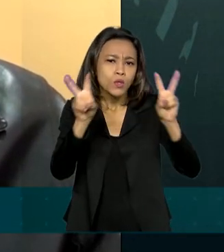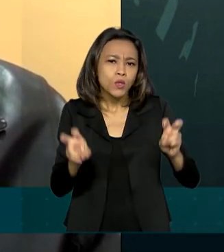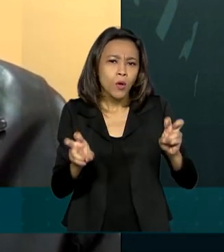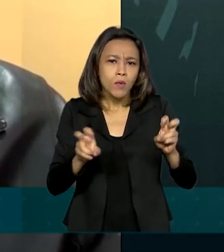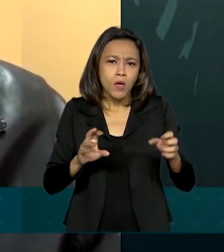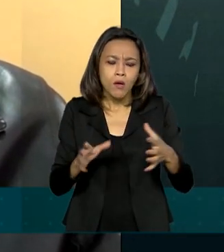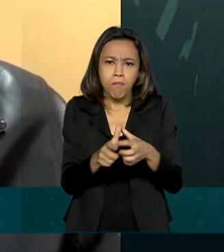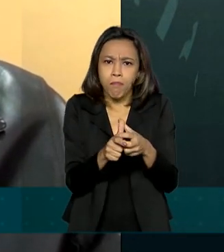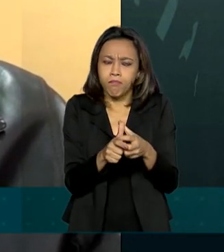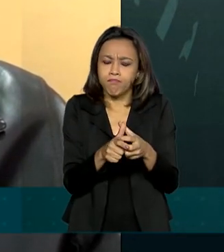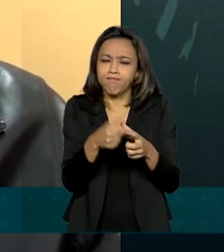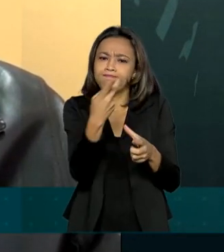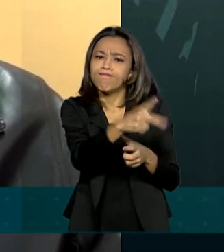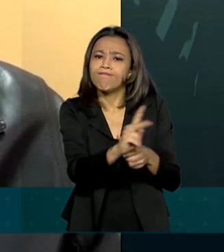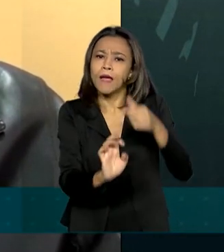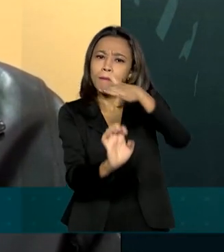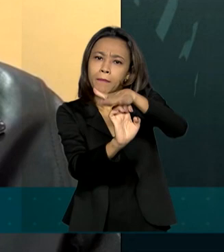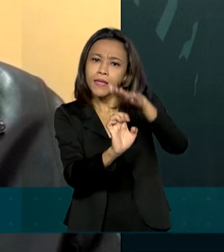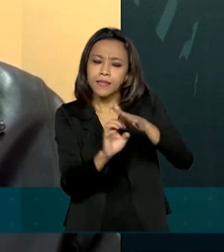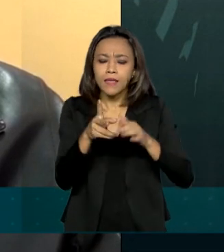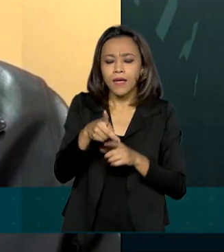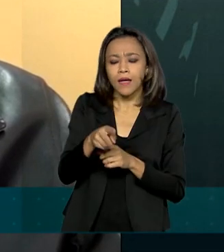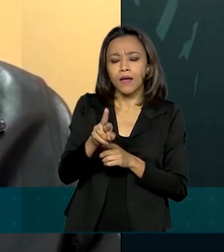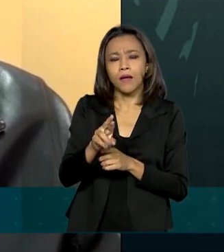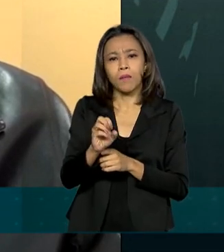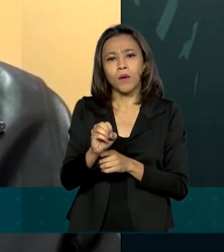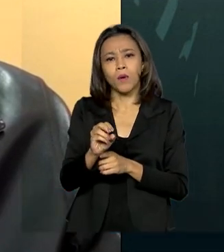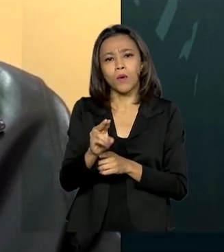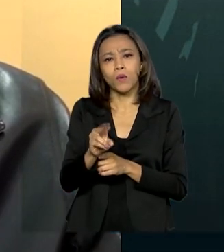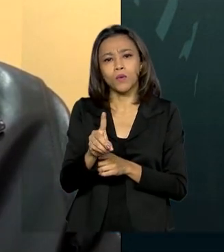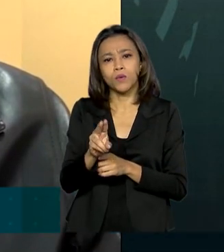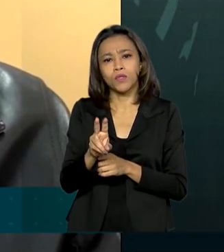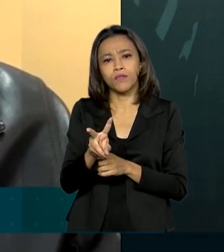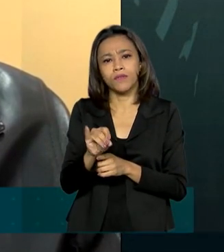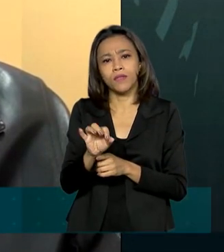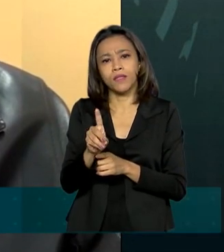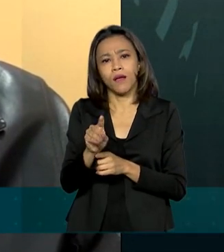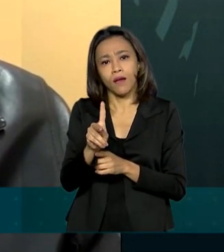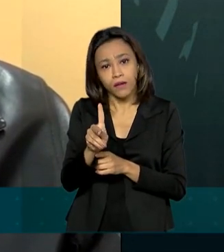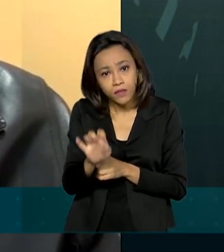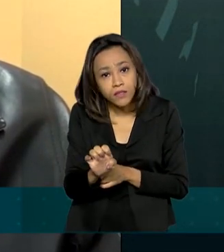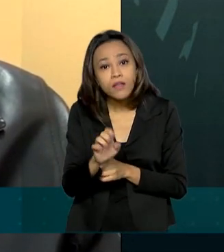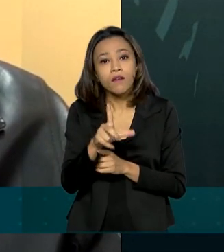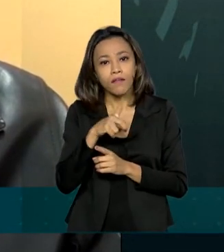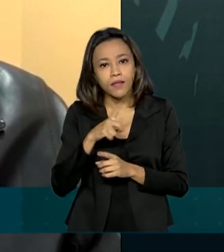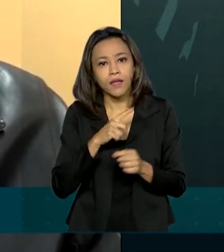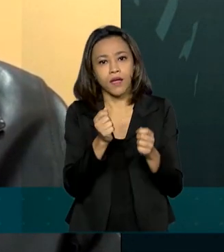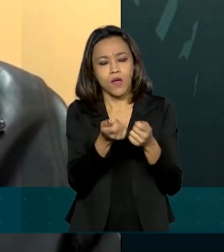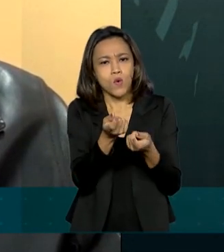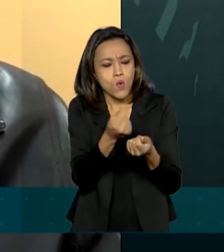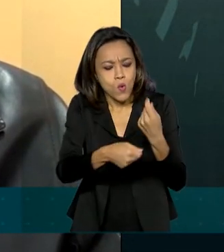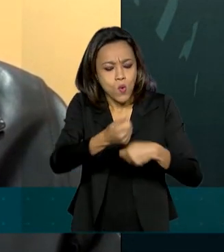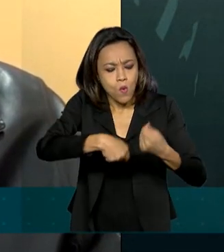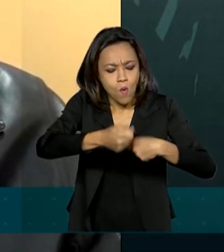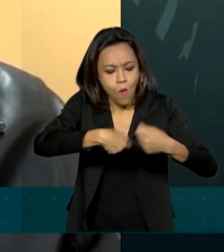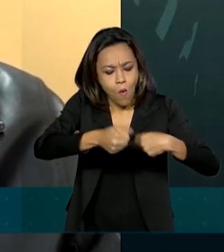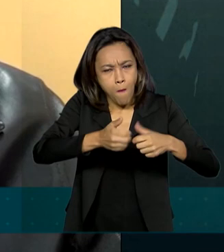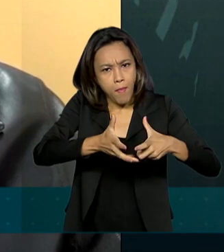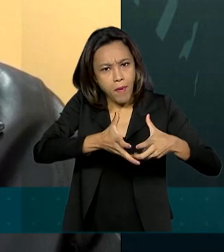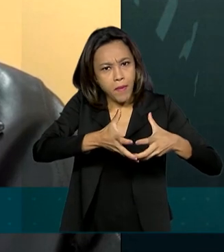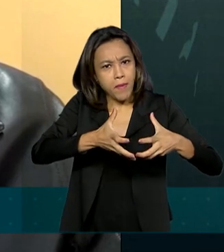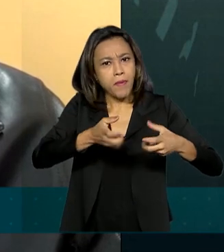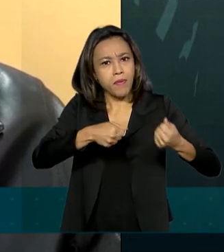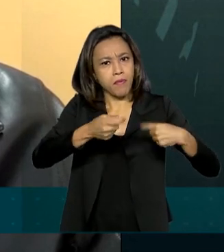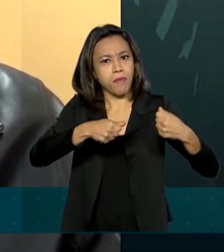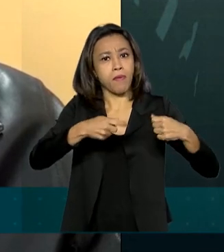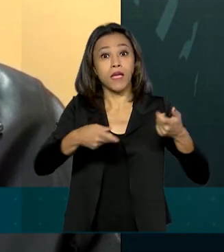falando para um empresário que ele terá aumento de rentabilidade, aumento de faturamento, ou redução